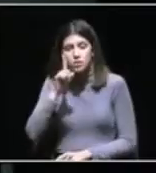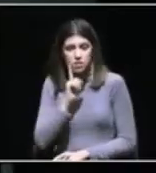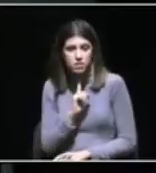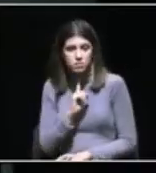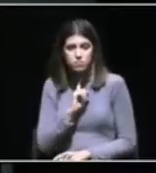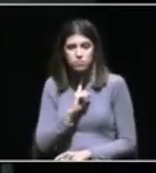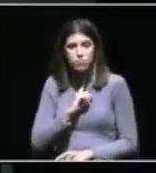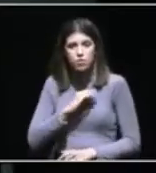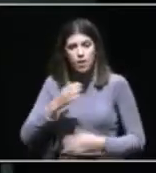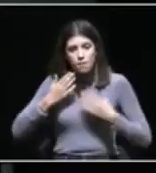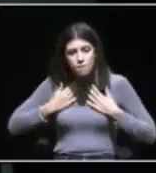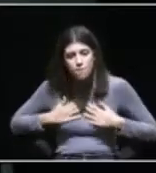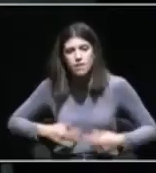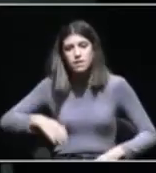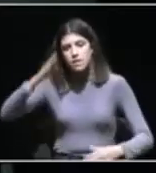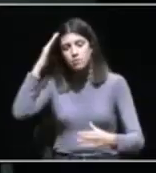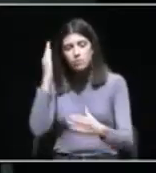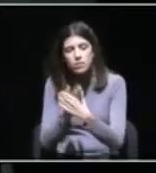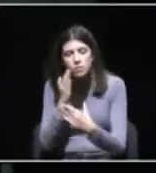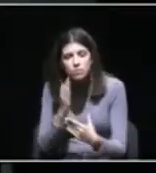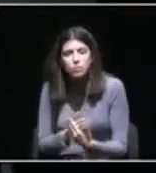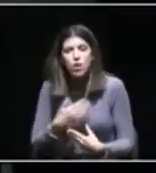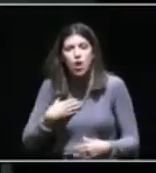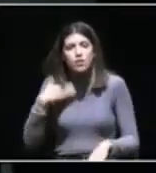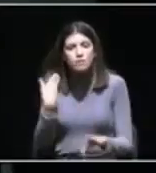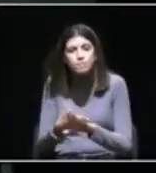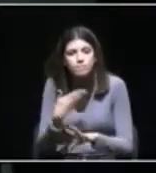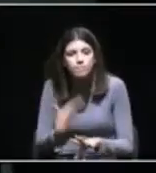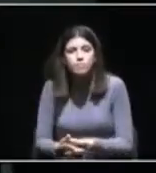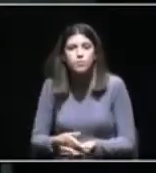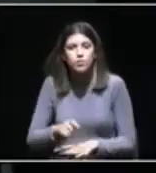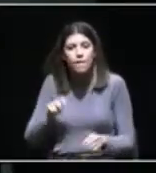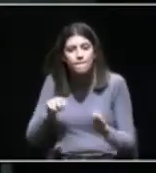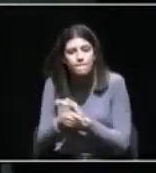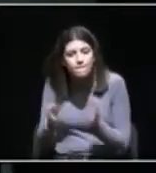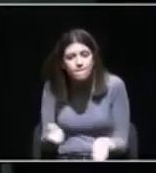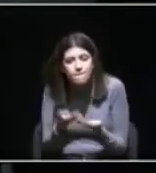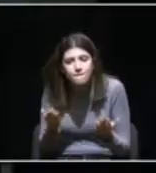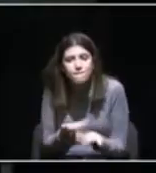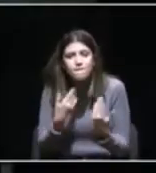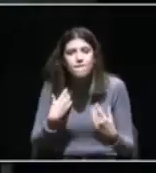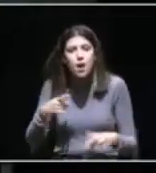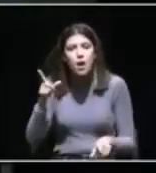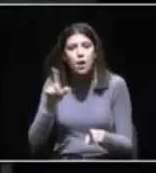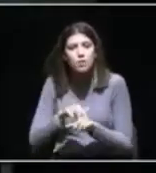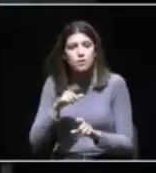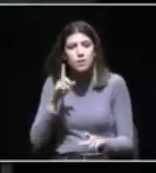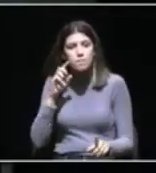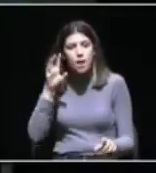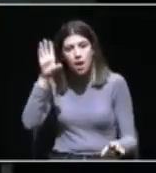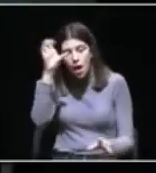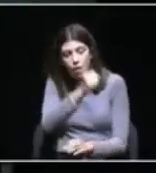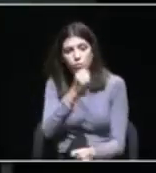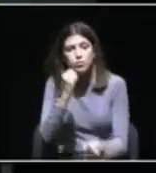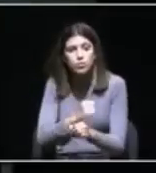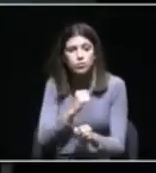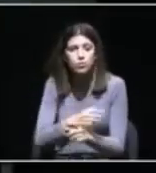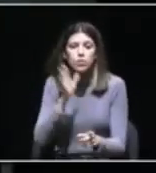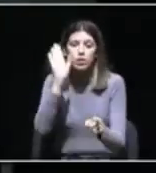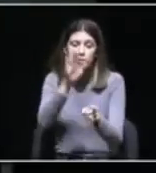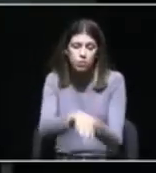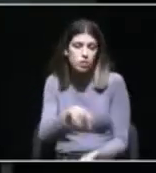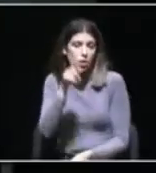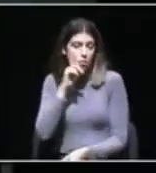desde maus-tratos físicos, psicológicos, agressões sexuais, assédio, exploração laboral e todas as formas de discriminação de género.